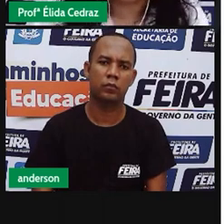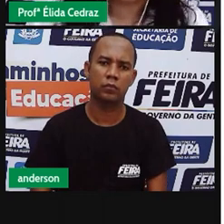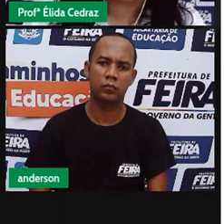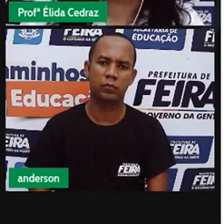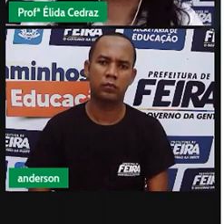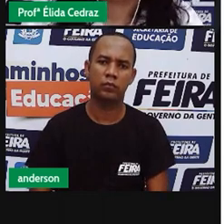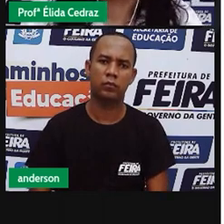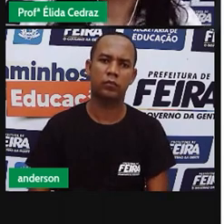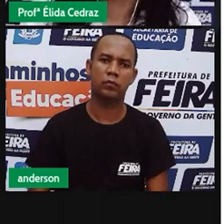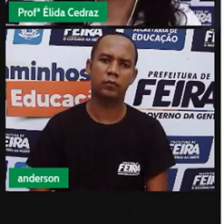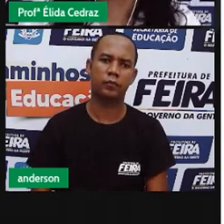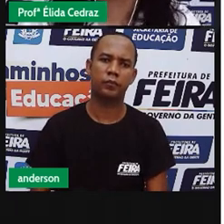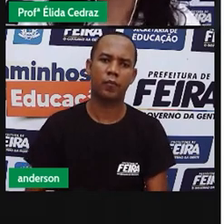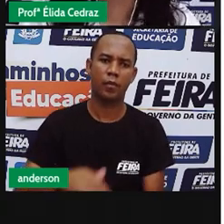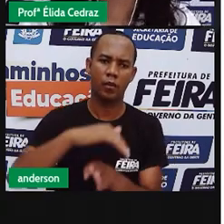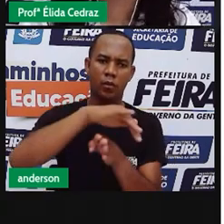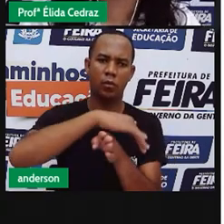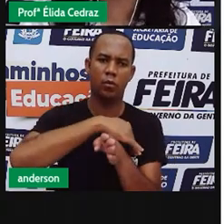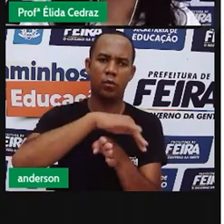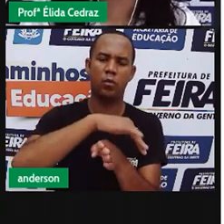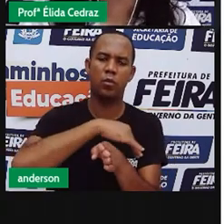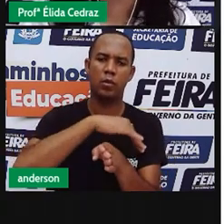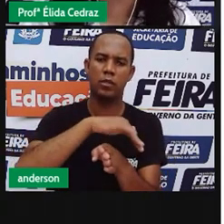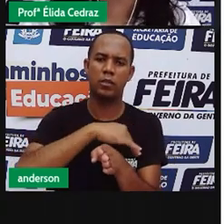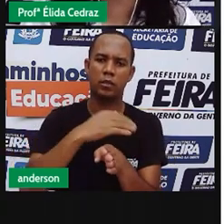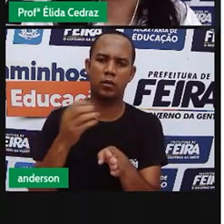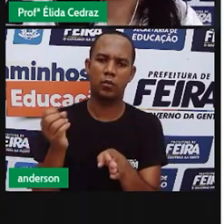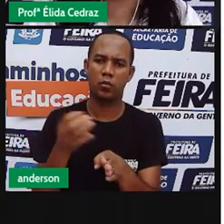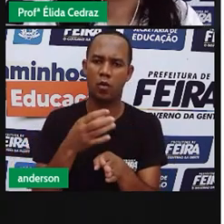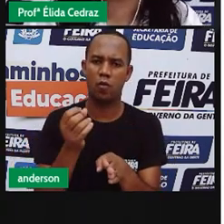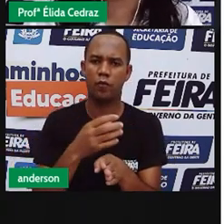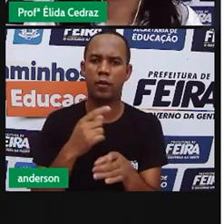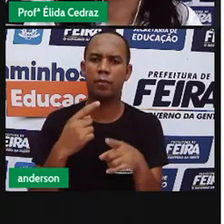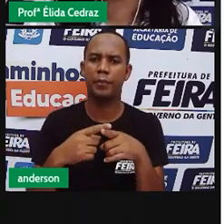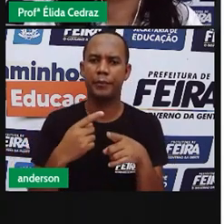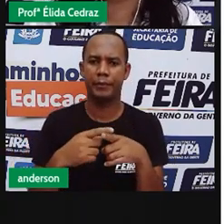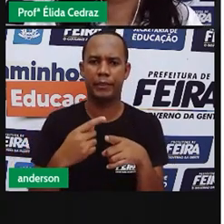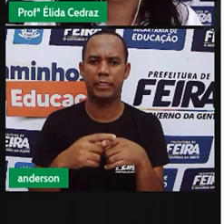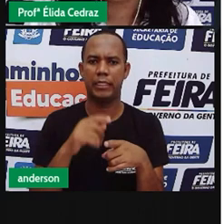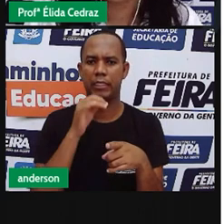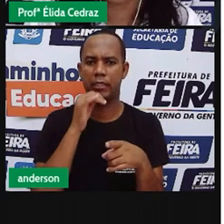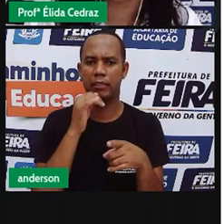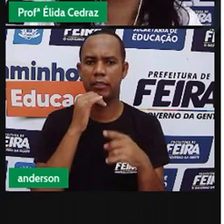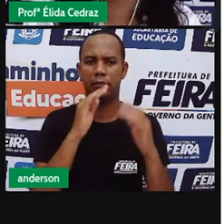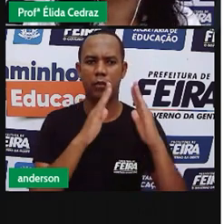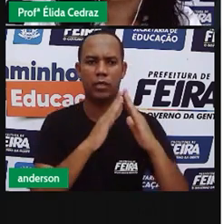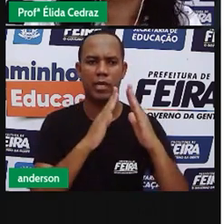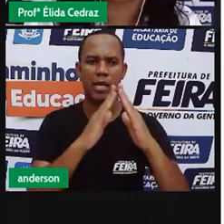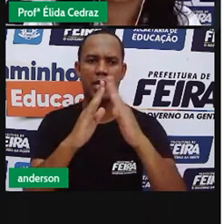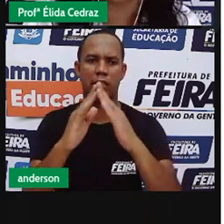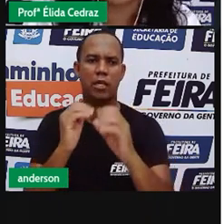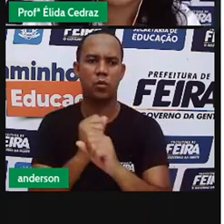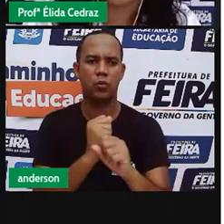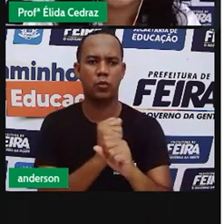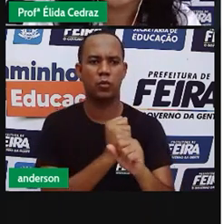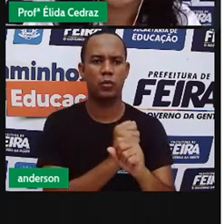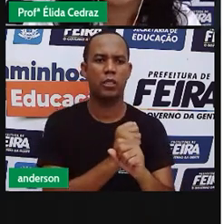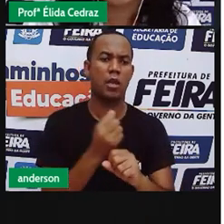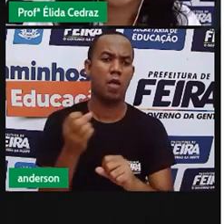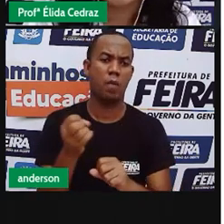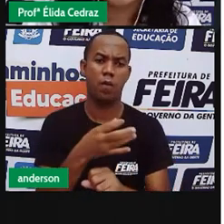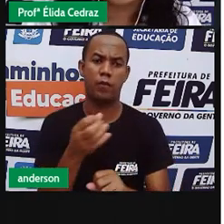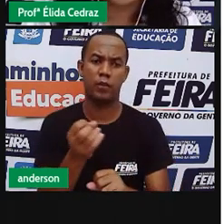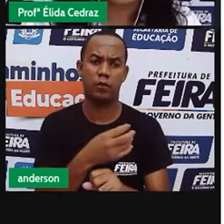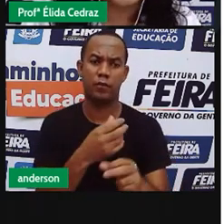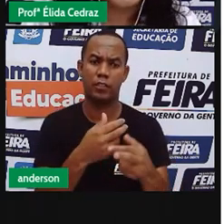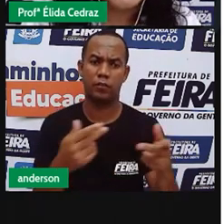As ruas recentes devem ser a aumento dos condomínios e conflitos habitacionais construídos nos últimos lugares. Como eu falei anteriormente.